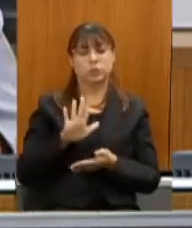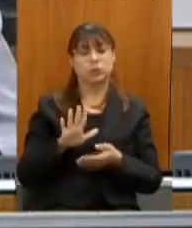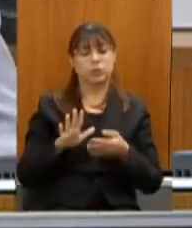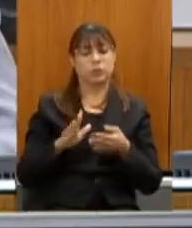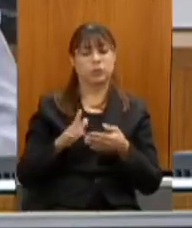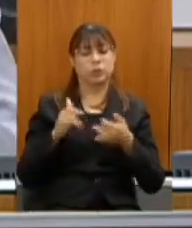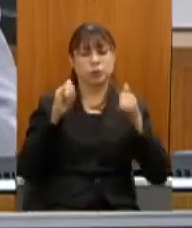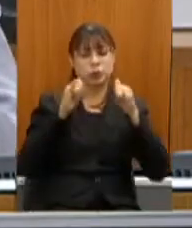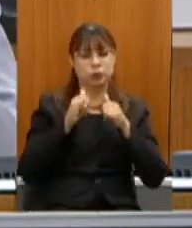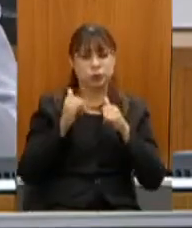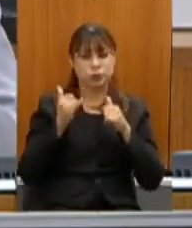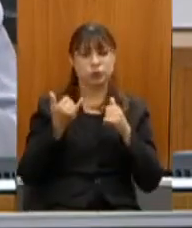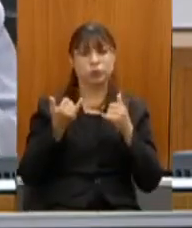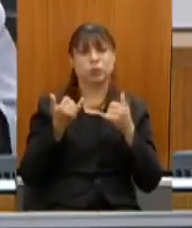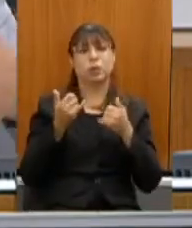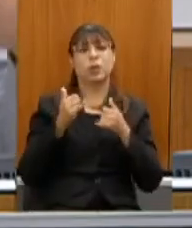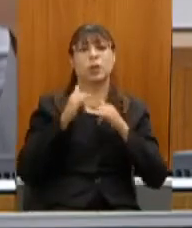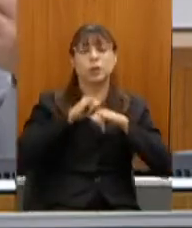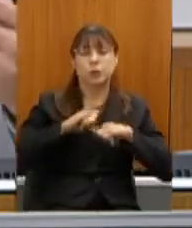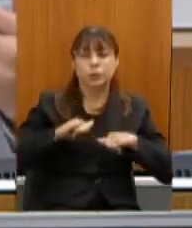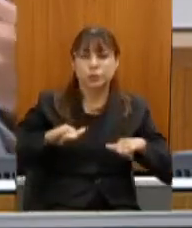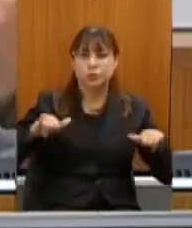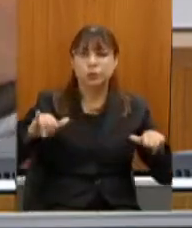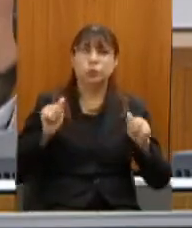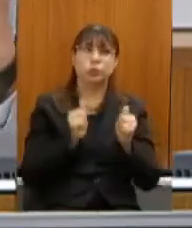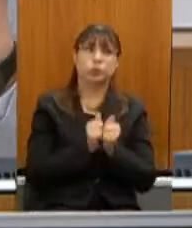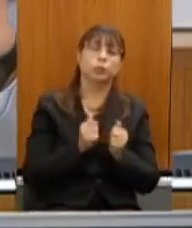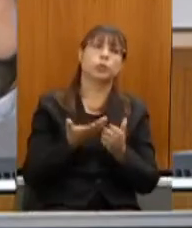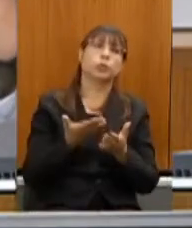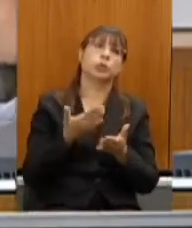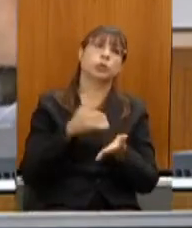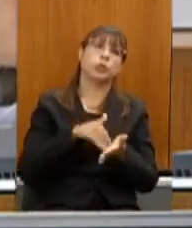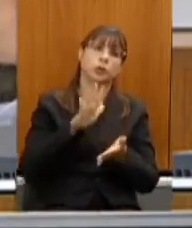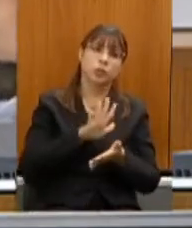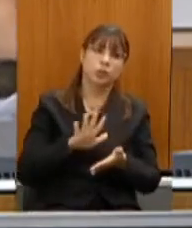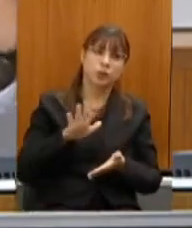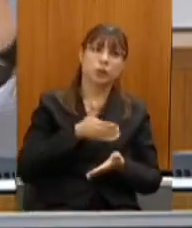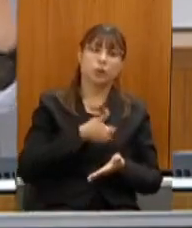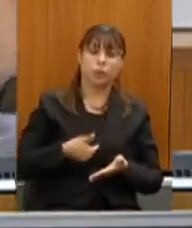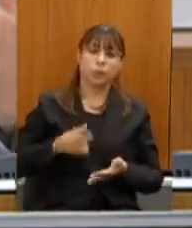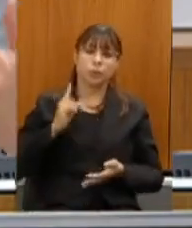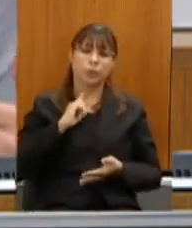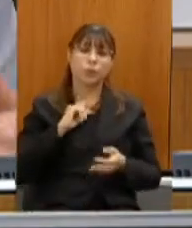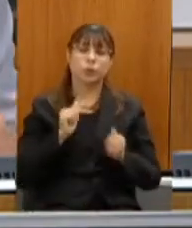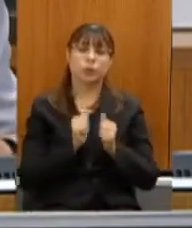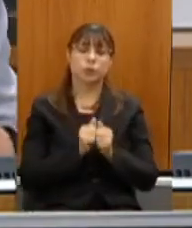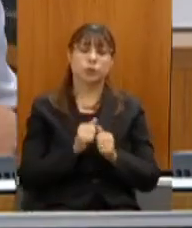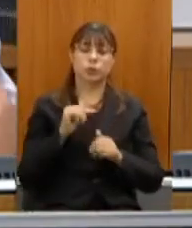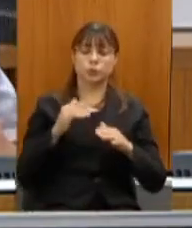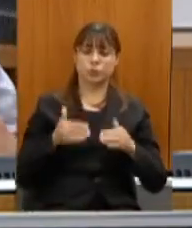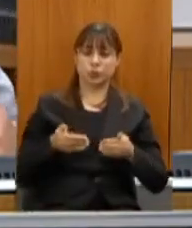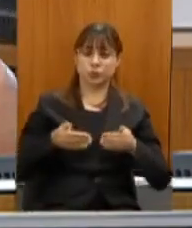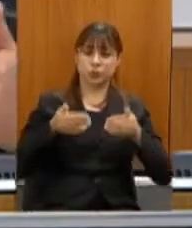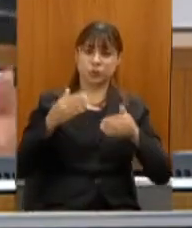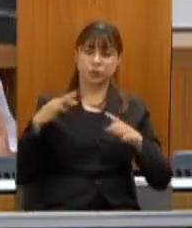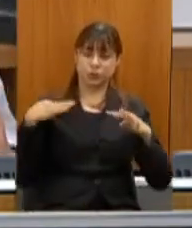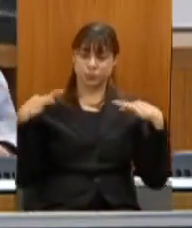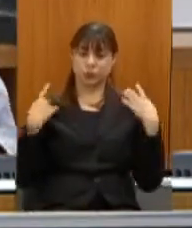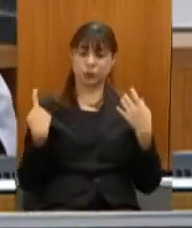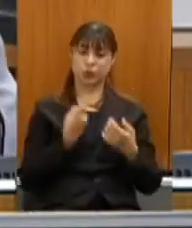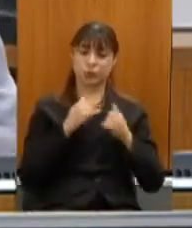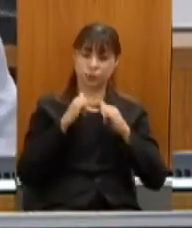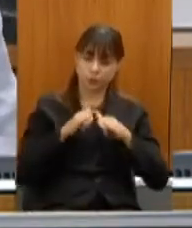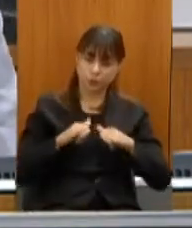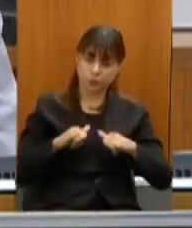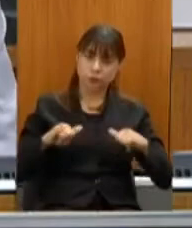divulgação uma Secretaria Geral o Governo de Minas juntamente com o Ministério do Turismo para que a gente divulgue